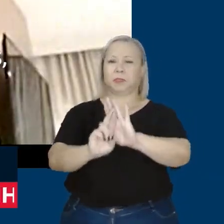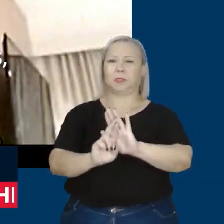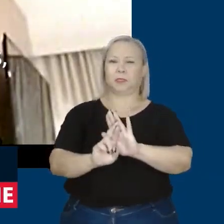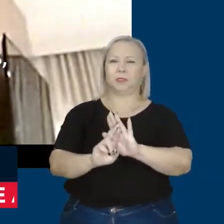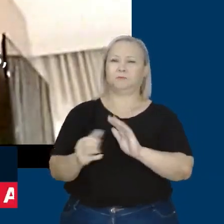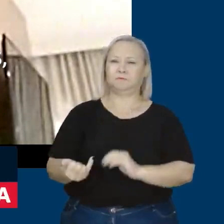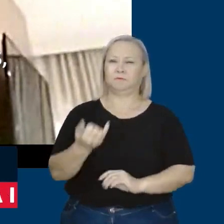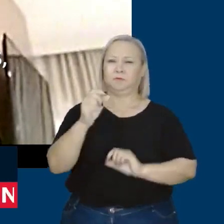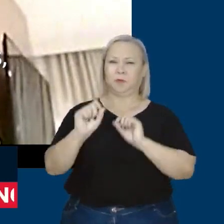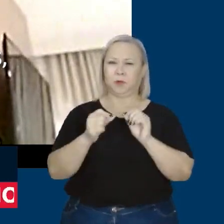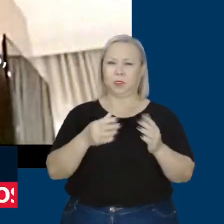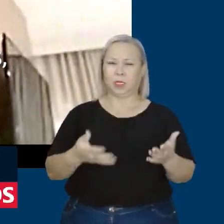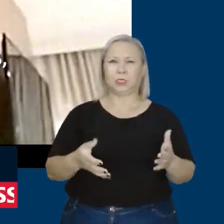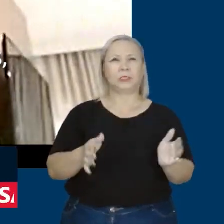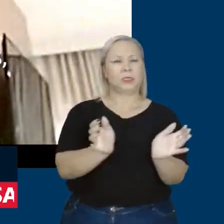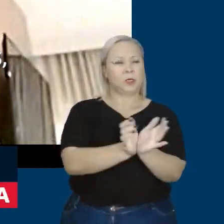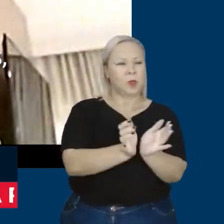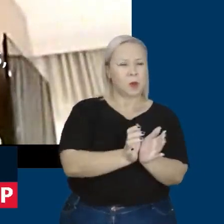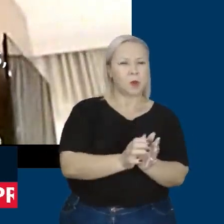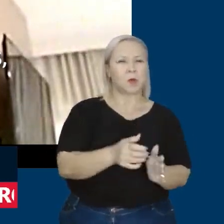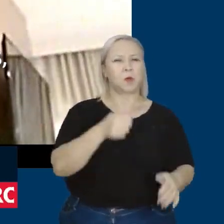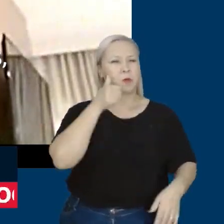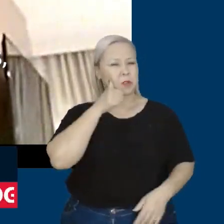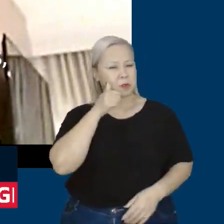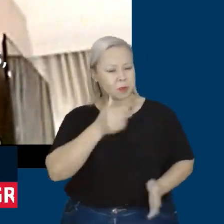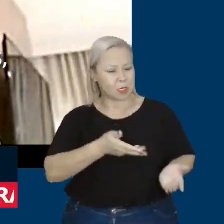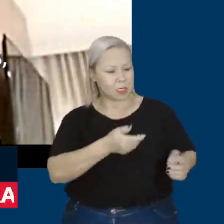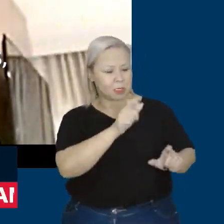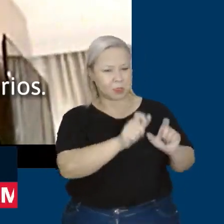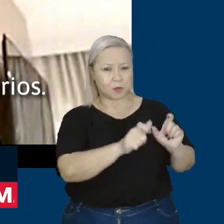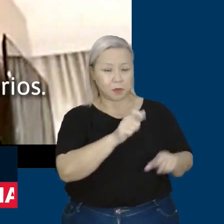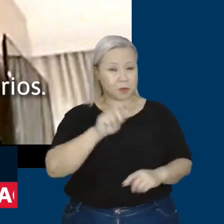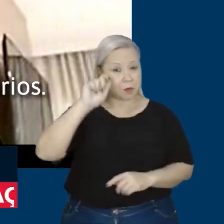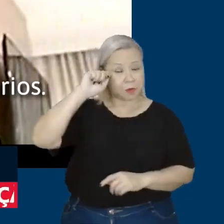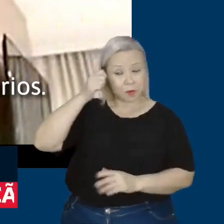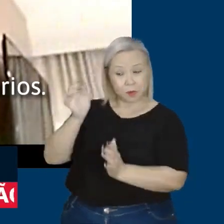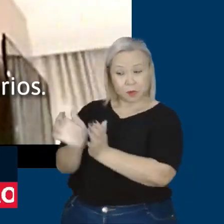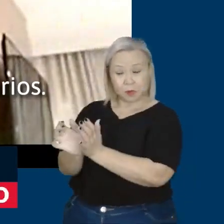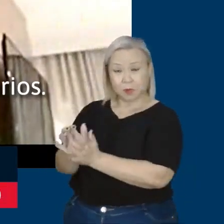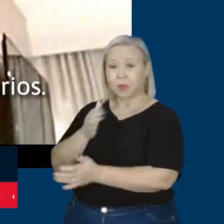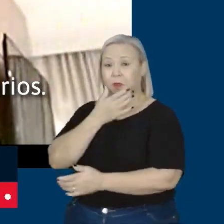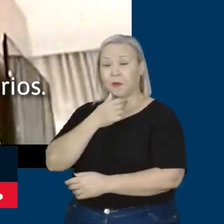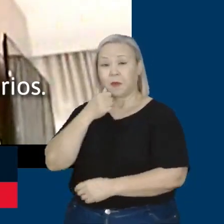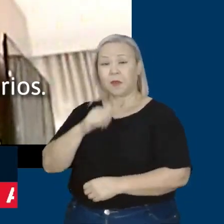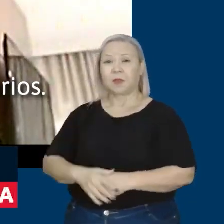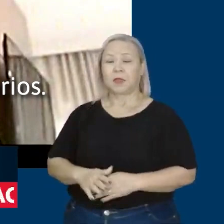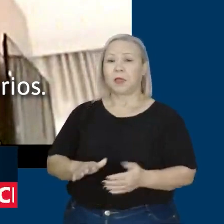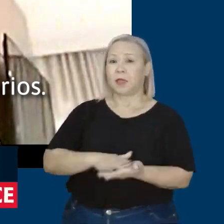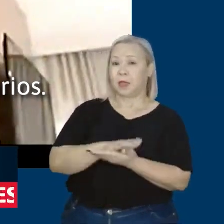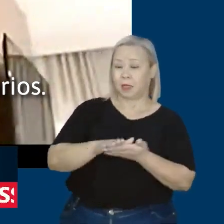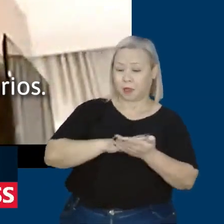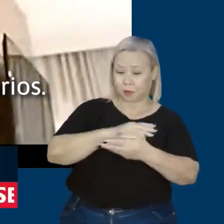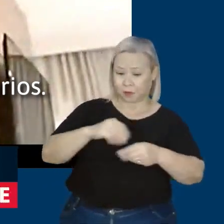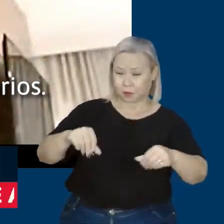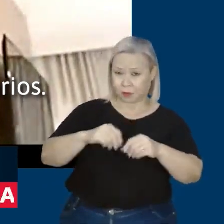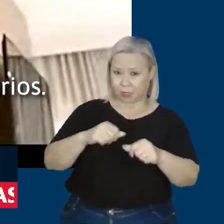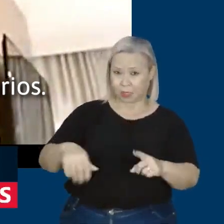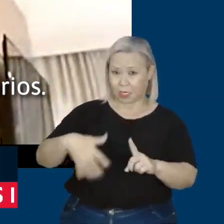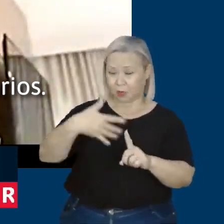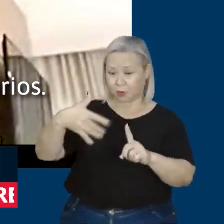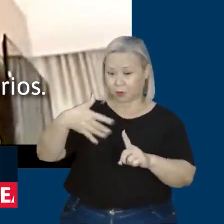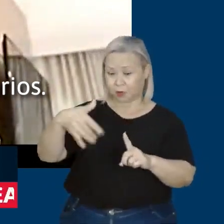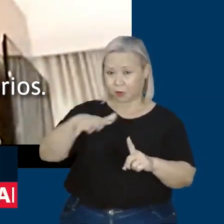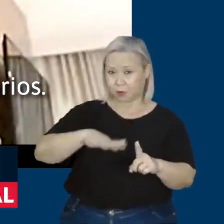representação do segmento das mulheres, da juventude, dos negros e negras, dos sem teto, dos sem terra, LGBTIQ+,